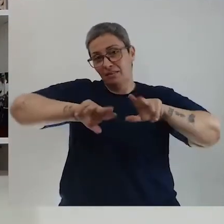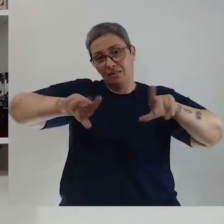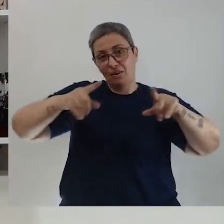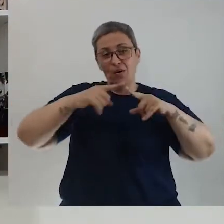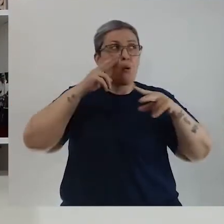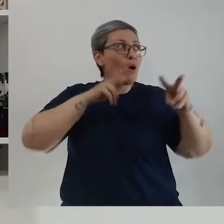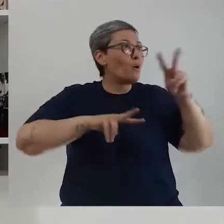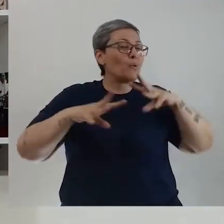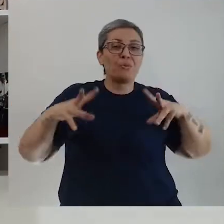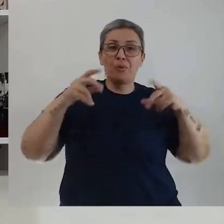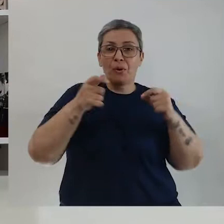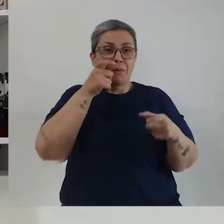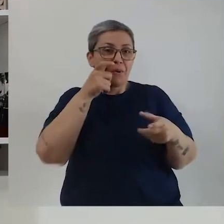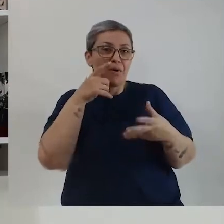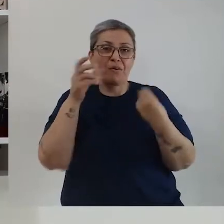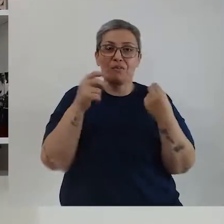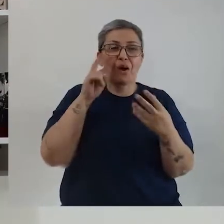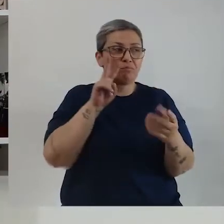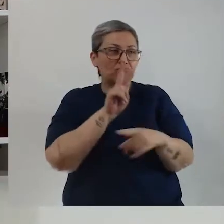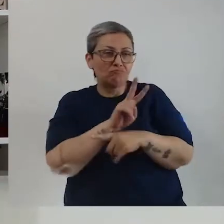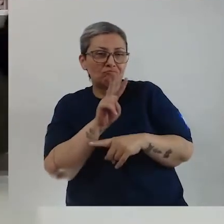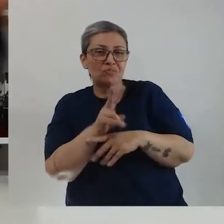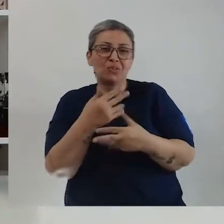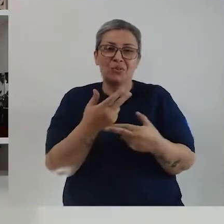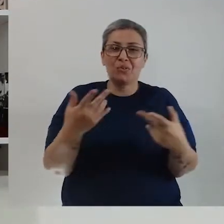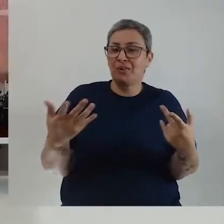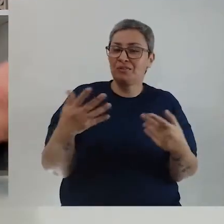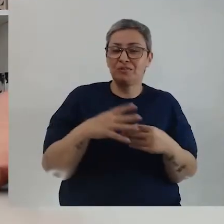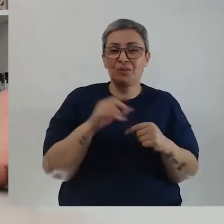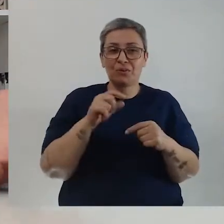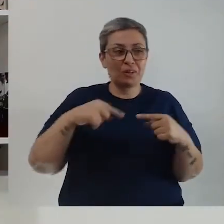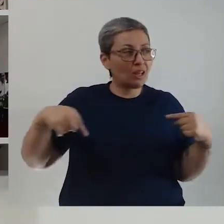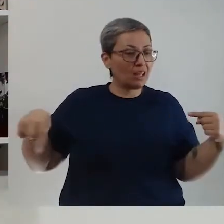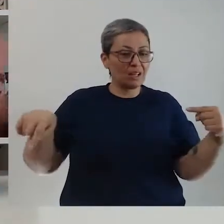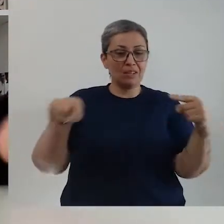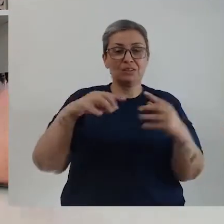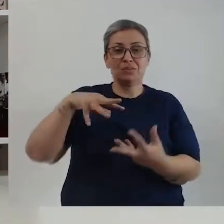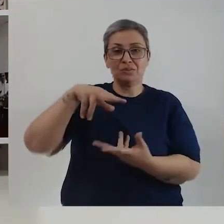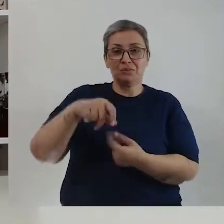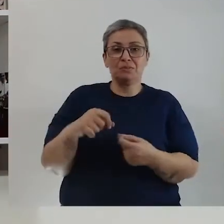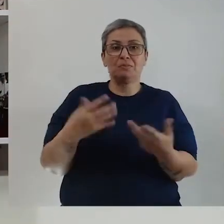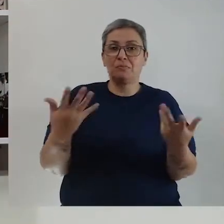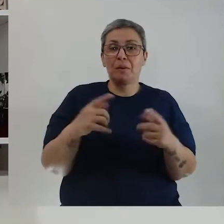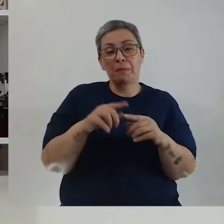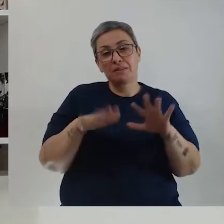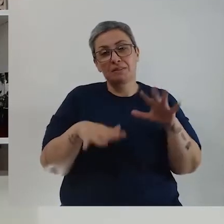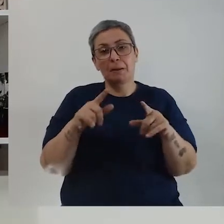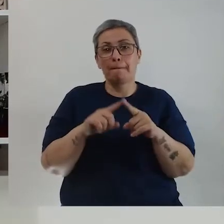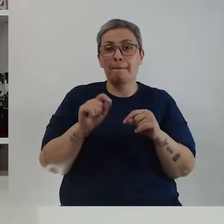significados. É o que tá olhando tudo, o que tá observando, tá de olho nas coisas, ao seu redor, no mundo.